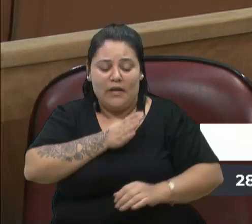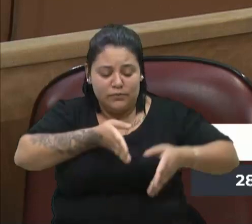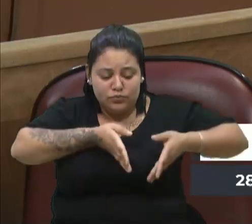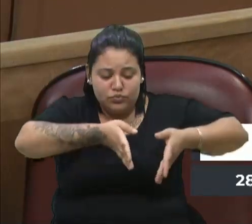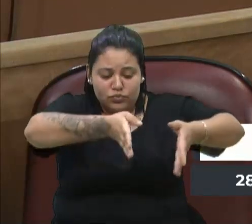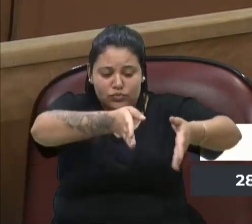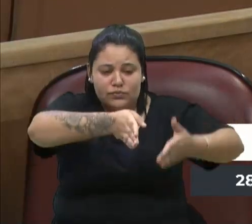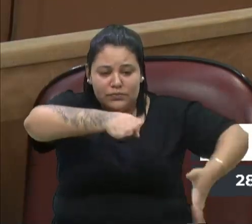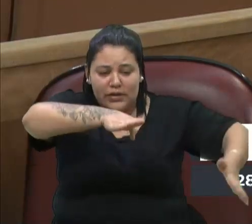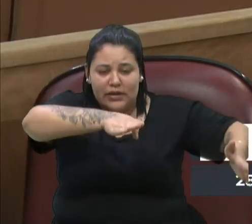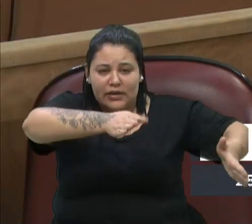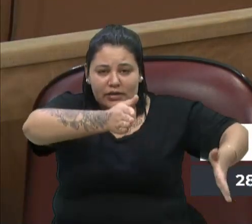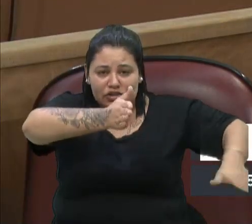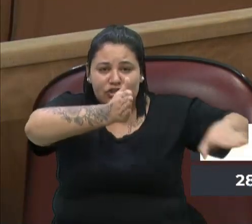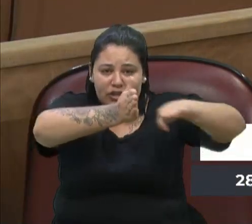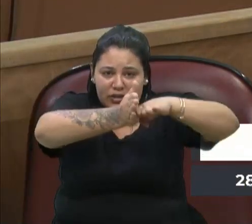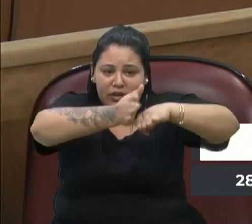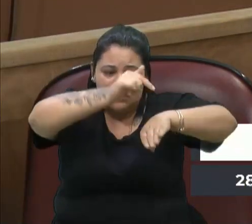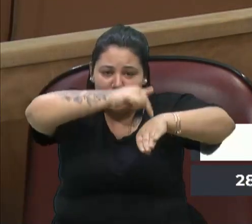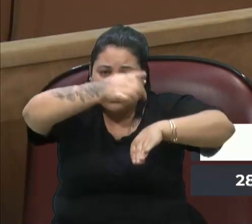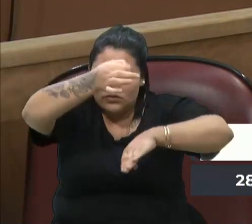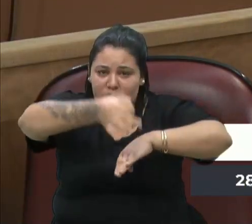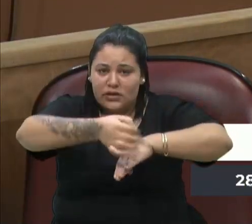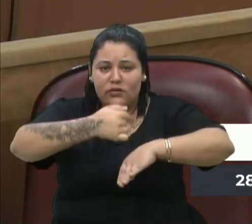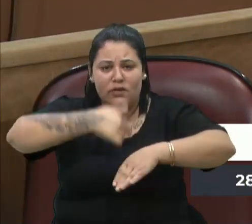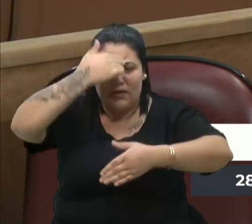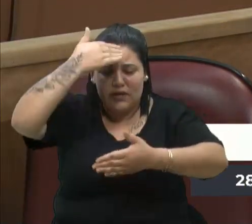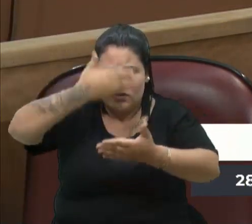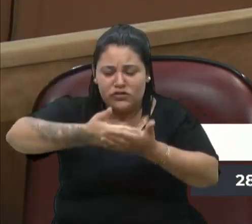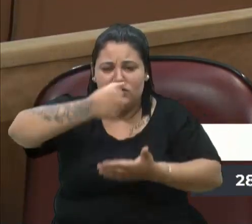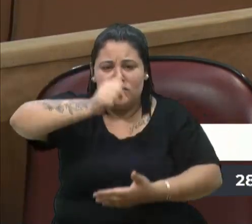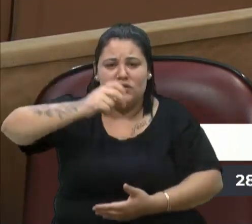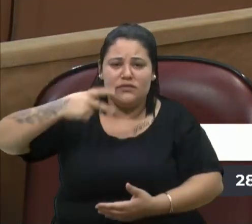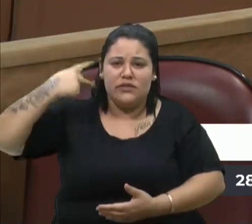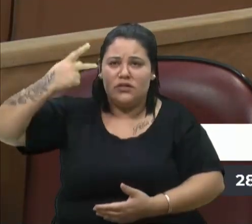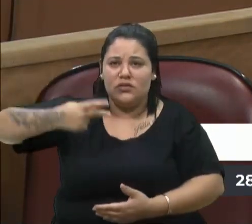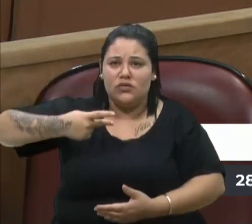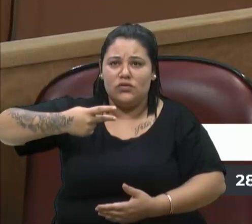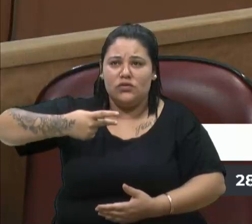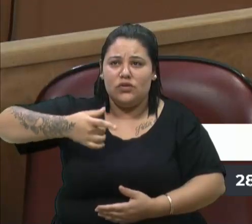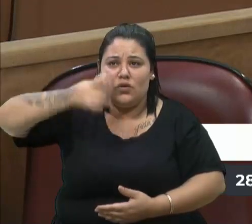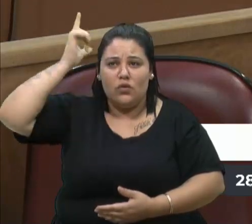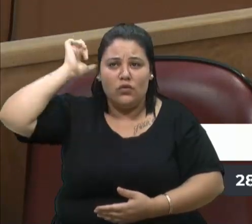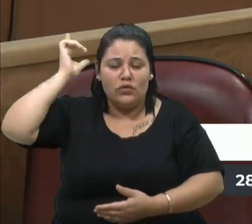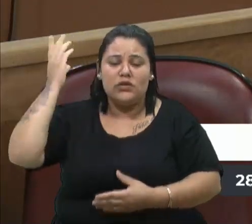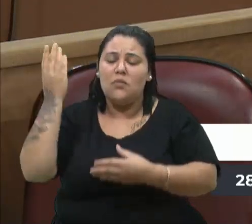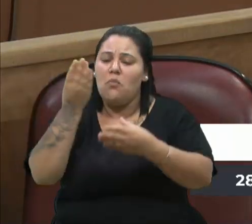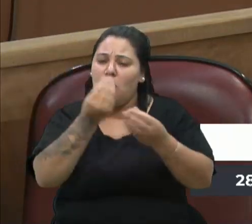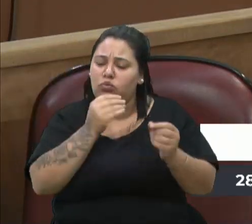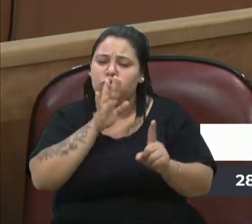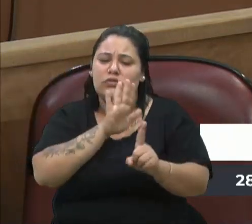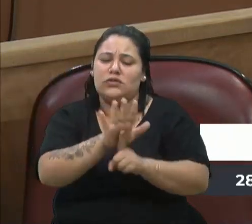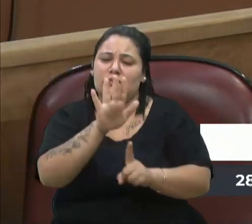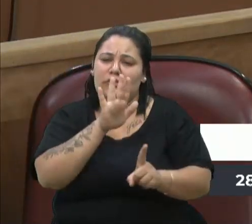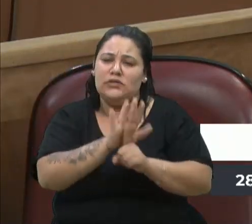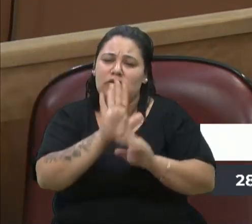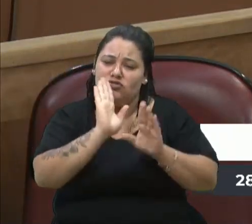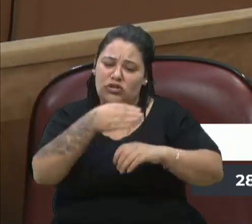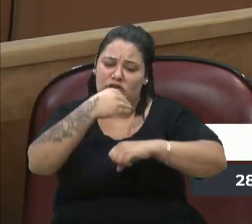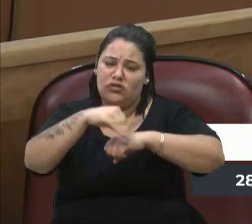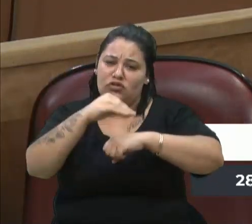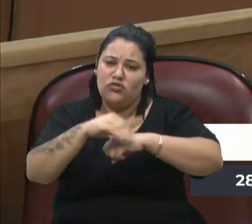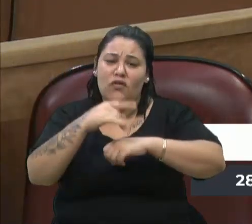no horário correto. Eu acredito, sim, vereador Lucas, que muitas dessas demandas que o senhor indicou vão ser